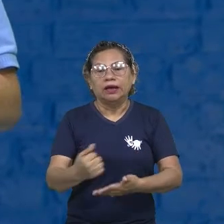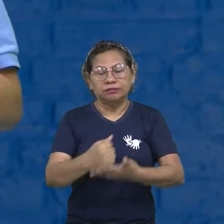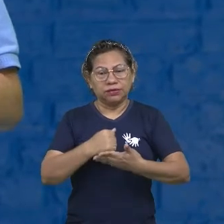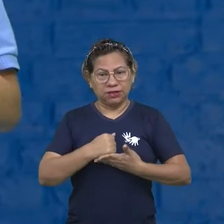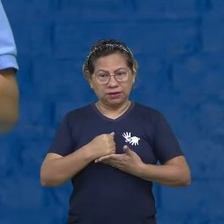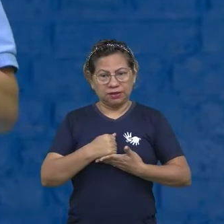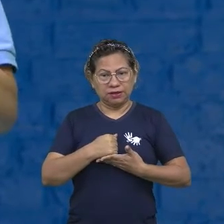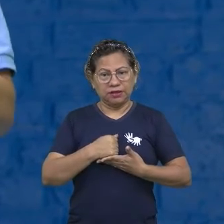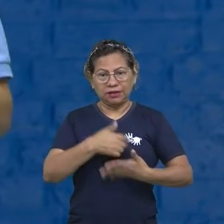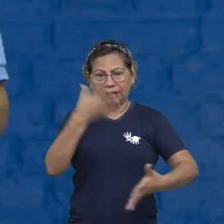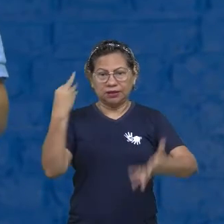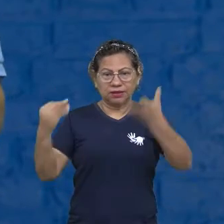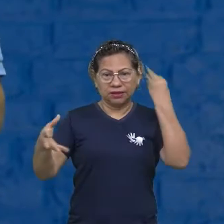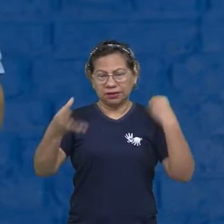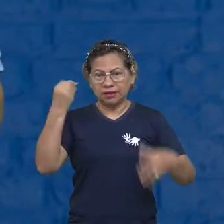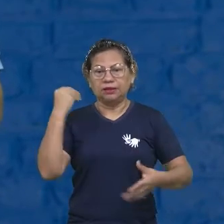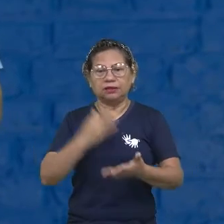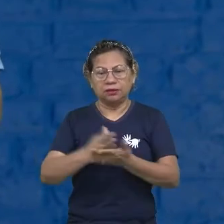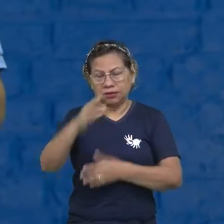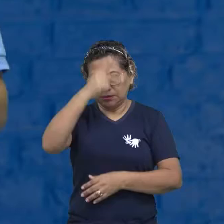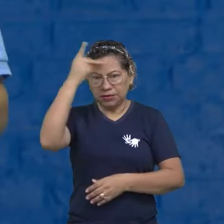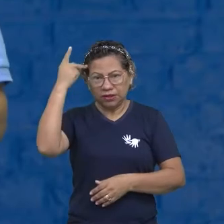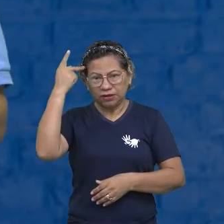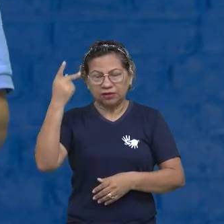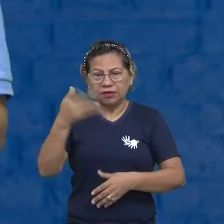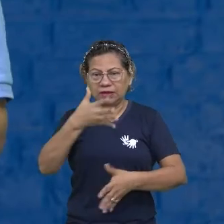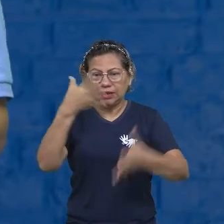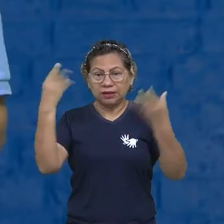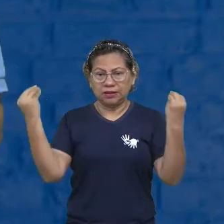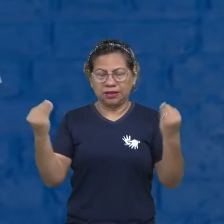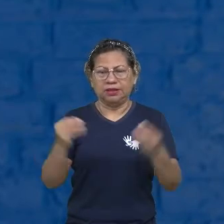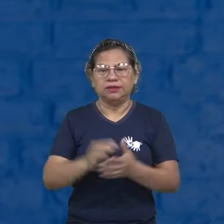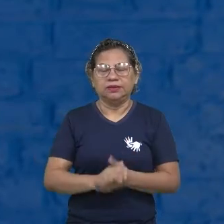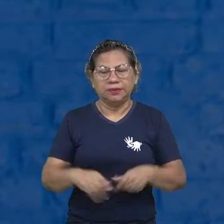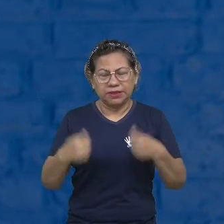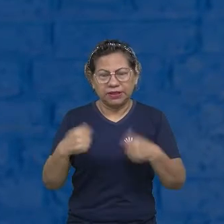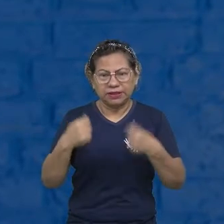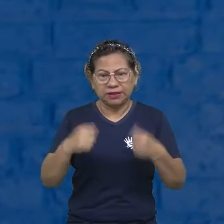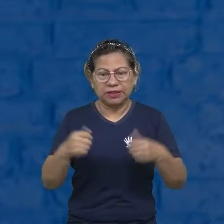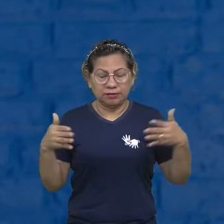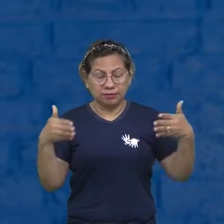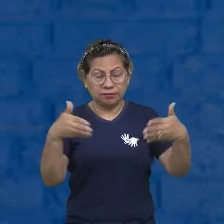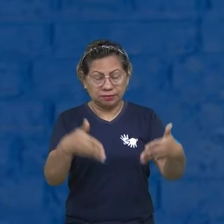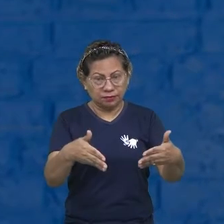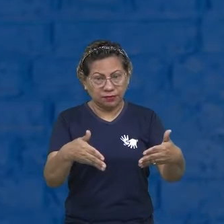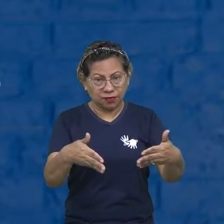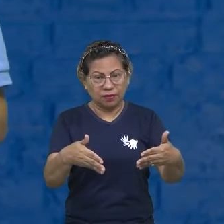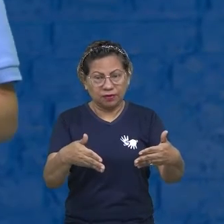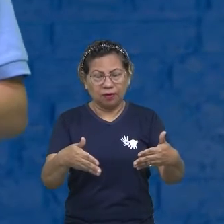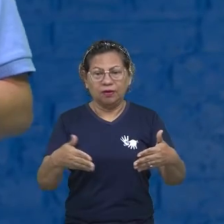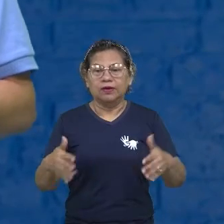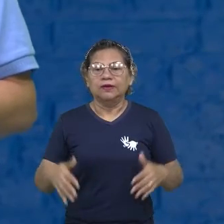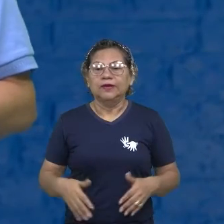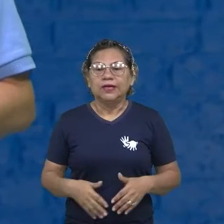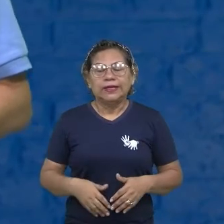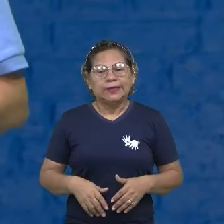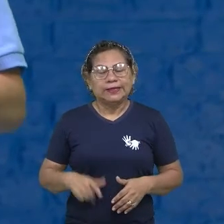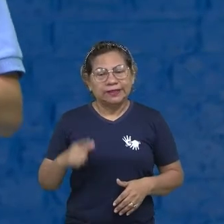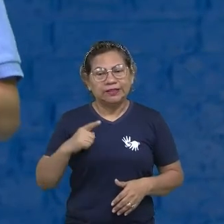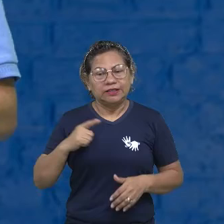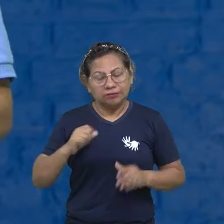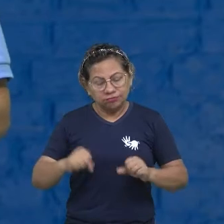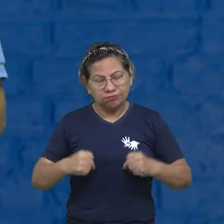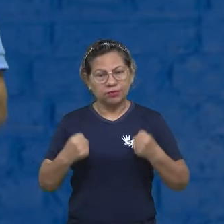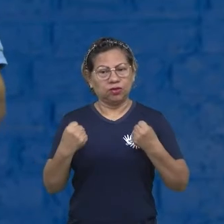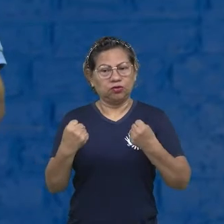nunca esquecer, porque tem gente que esquece. Não devemos esquecer. Então, determinação, autocontrole, entusiasmo, entregabilidade, inteligência